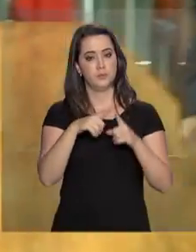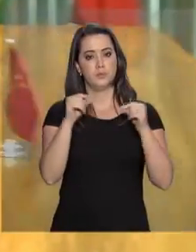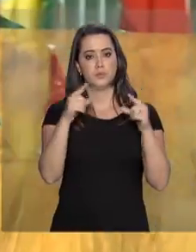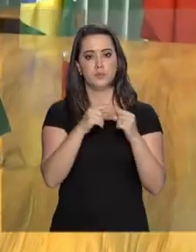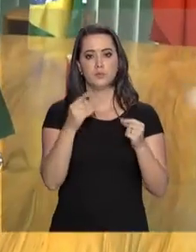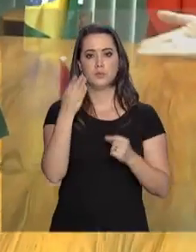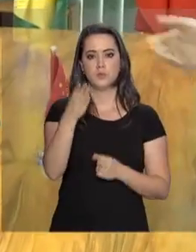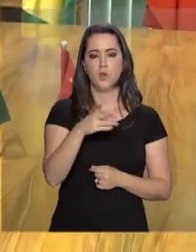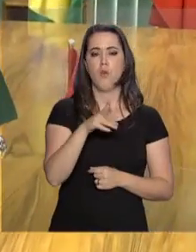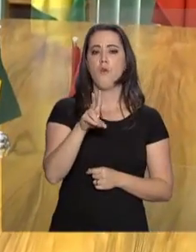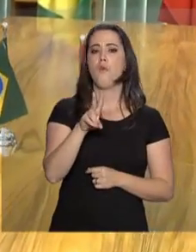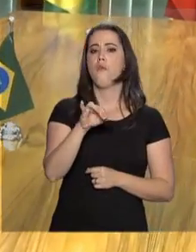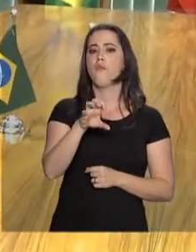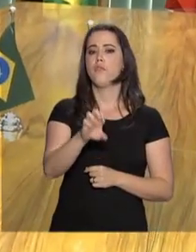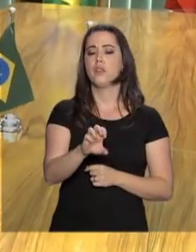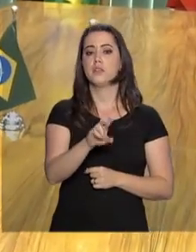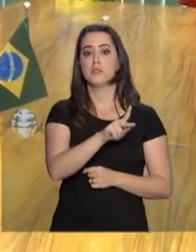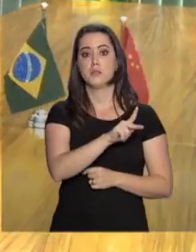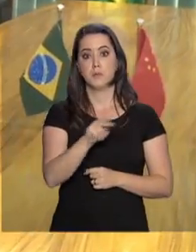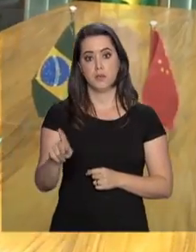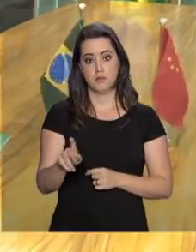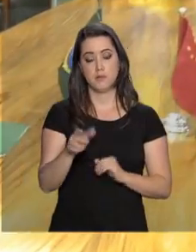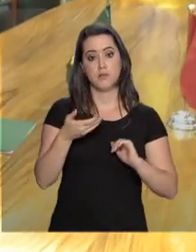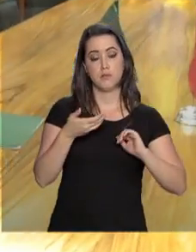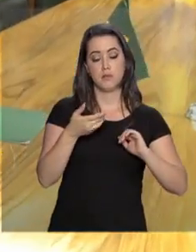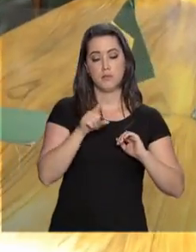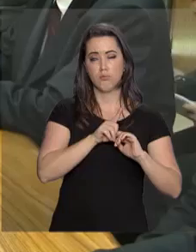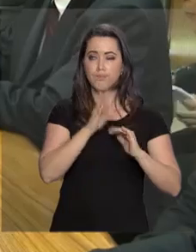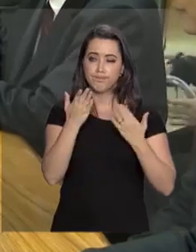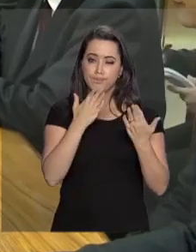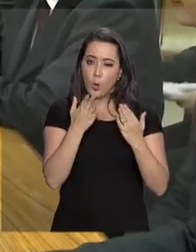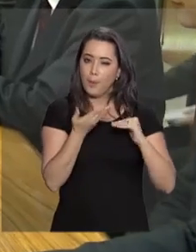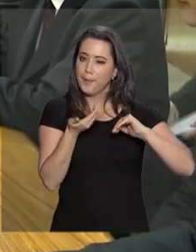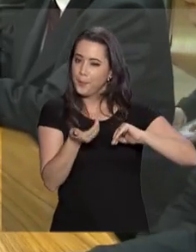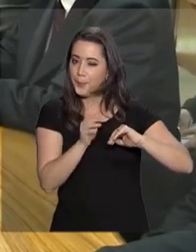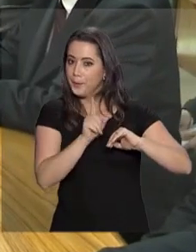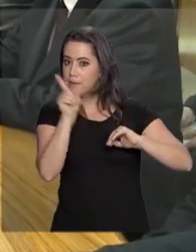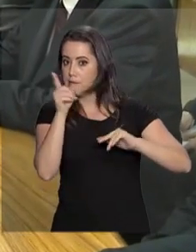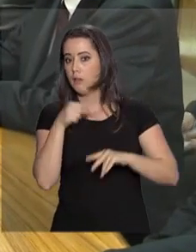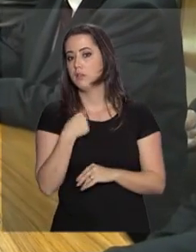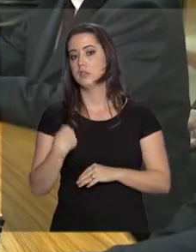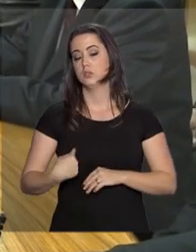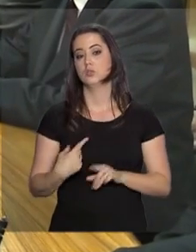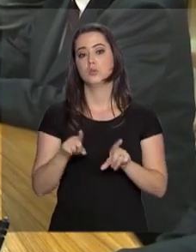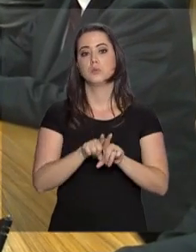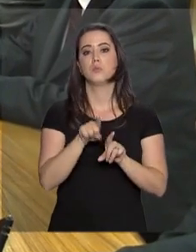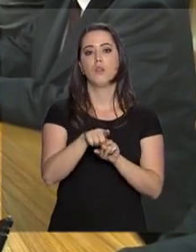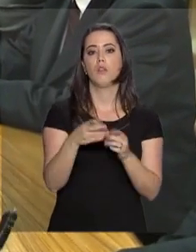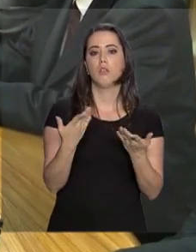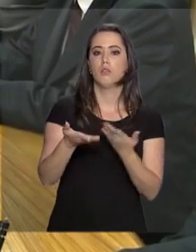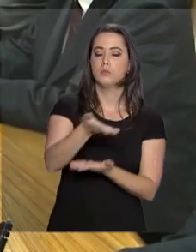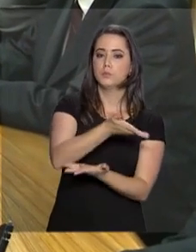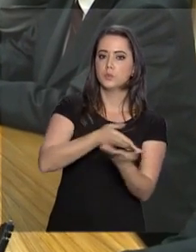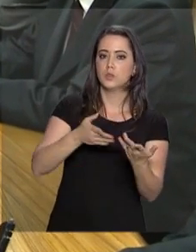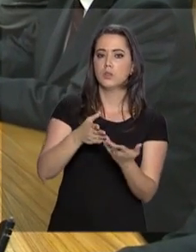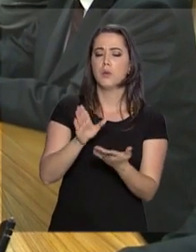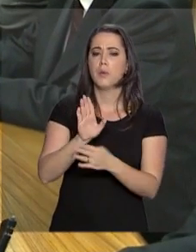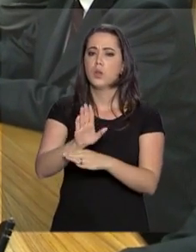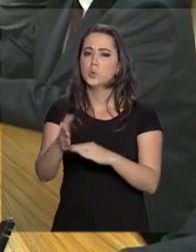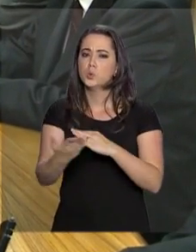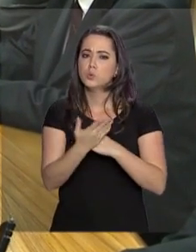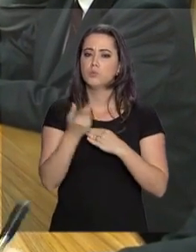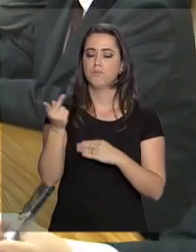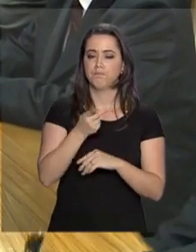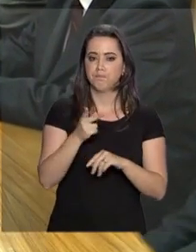Benchuan, vice-presidente do Parlamento Chinês. Além de intercâmbio comercial, cooperação internacional também foi um dos